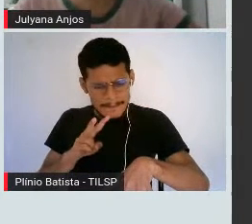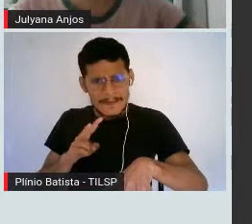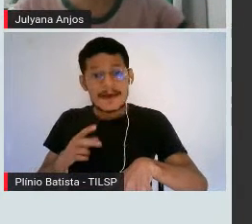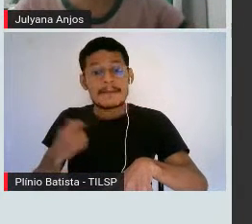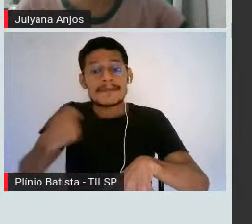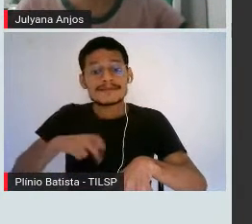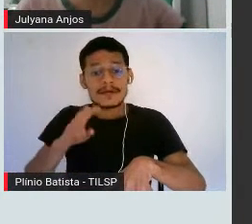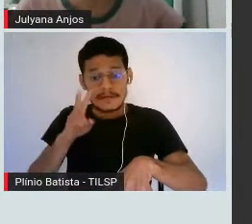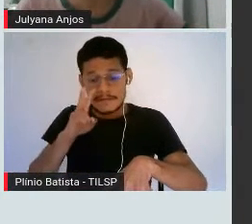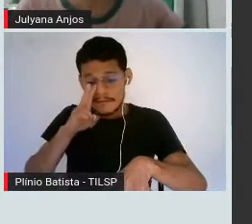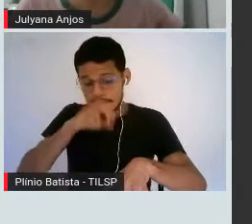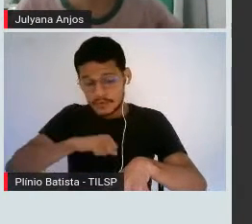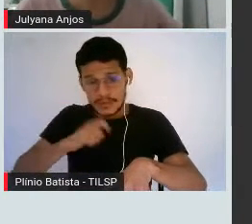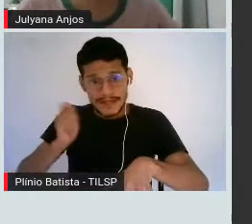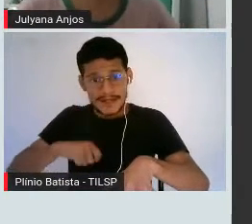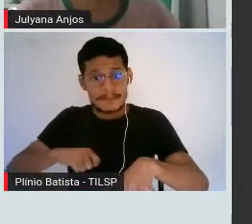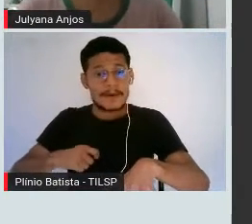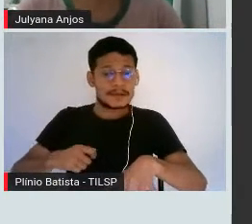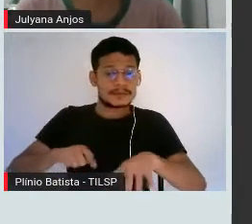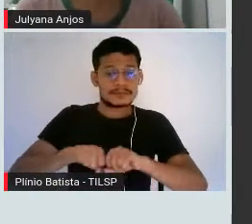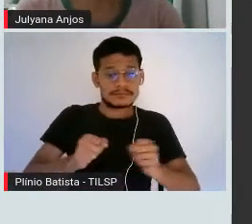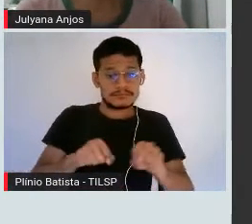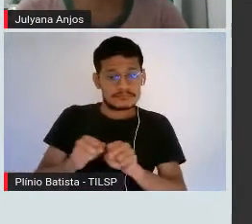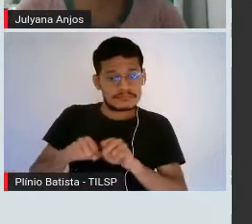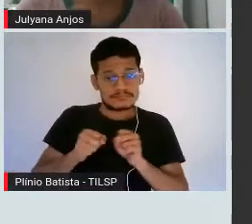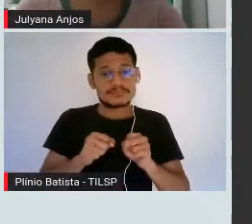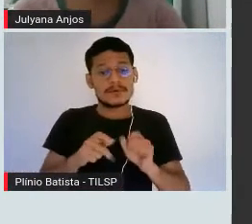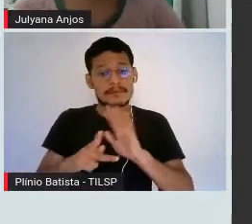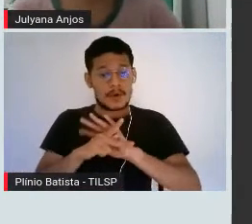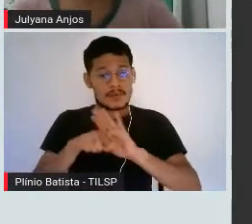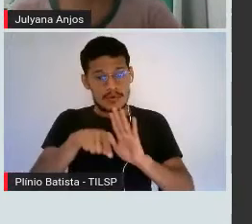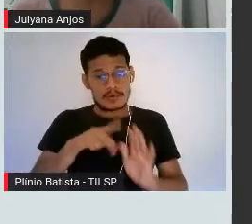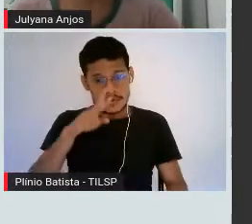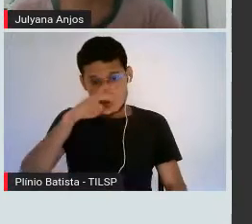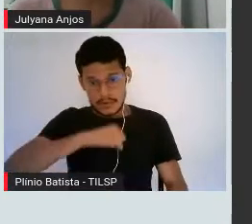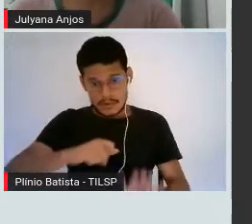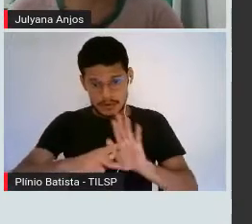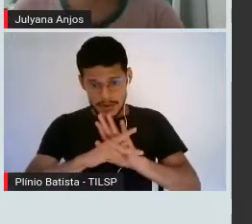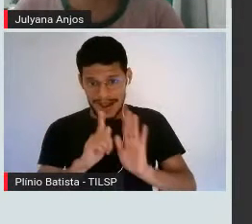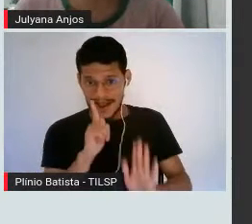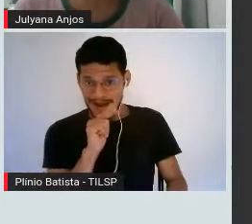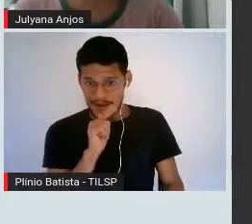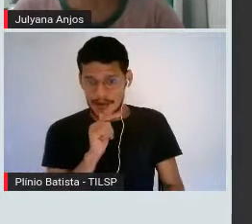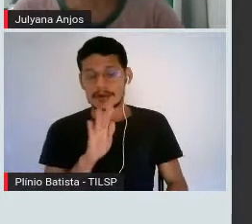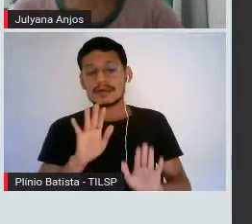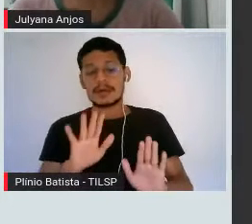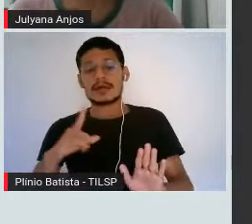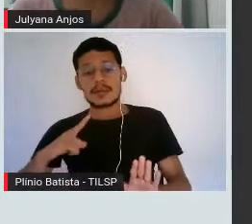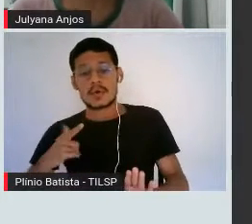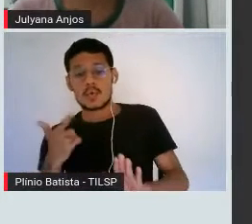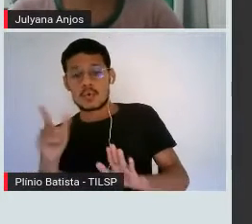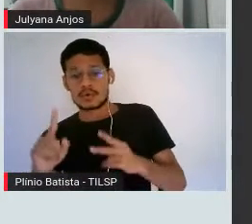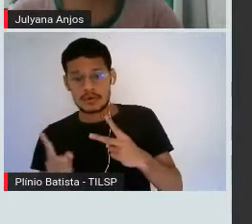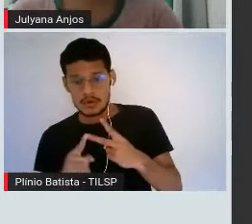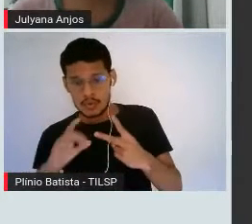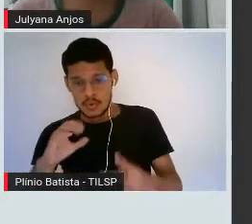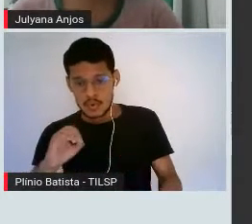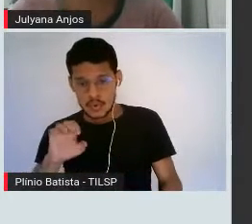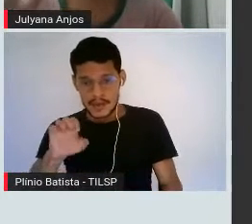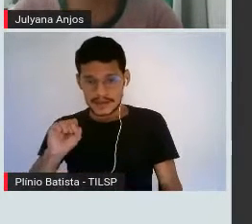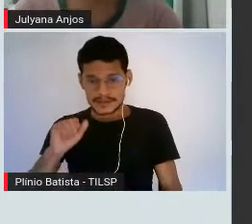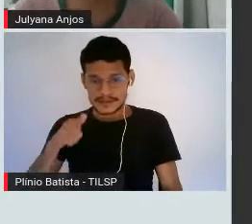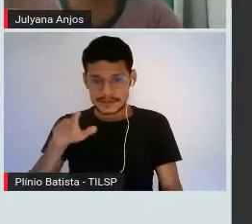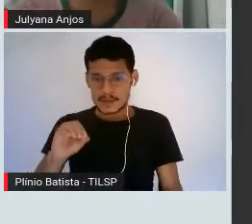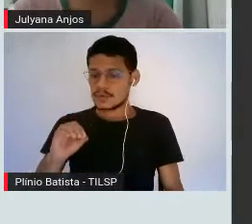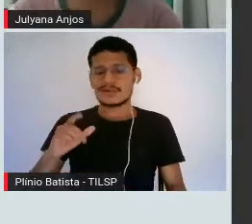para quebrar essa tensão superficial da água, tá certo? E a gente também tem a coesão. Coesão é muito estudada também na redação,